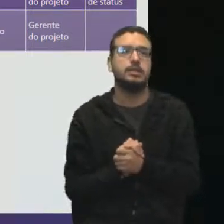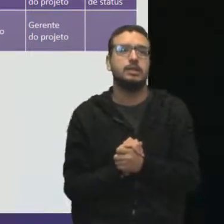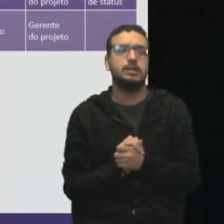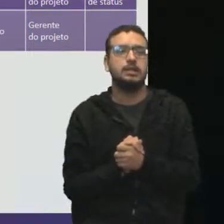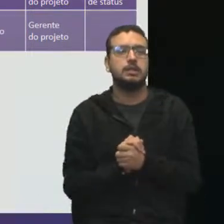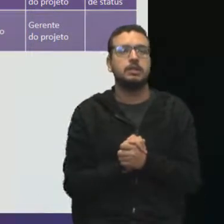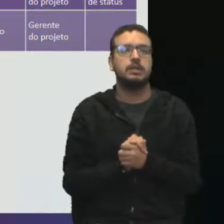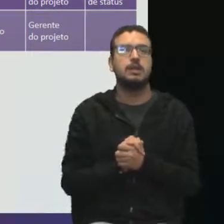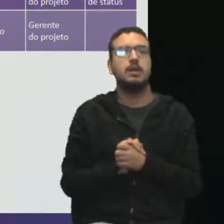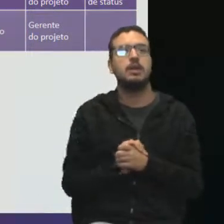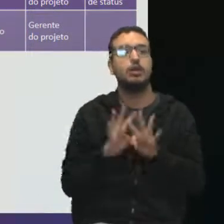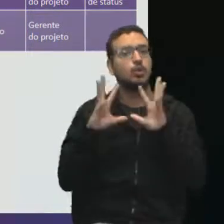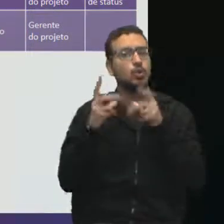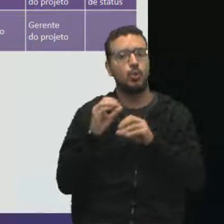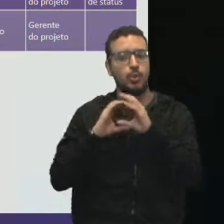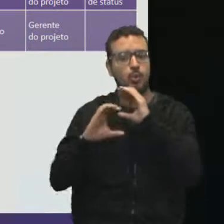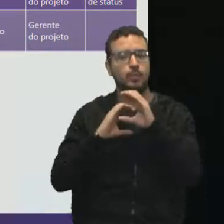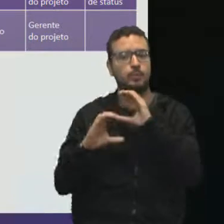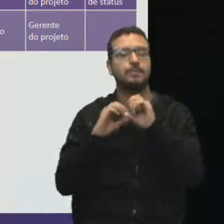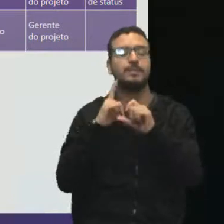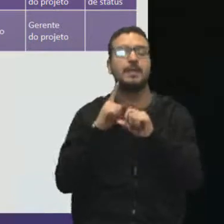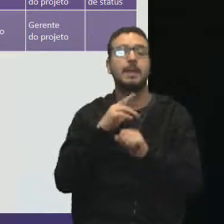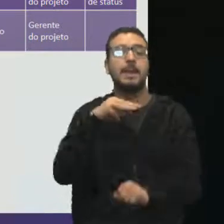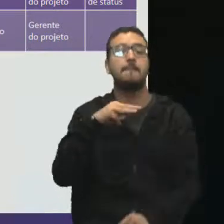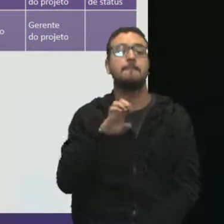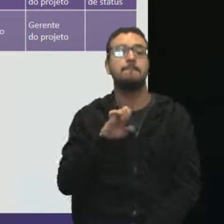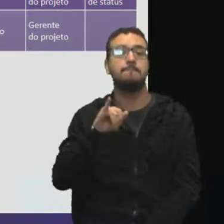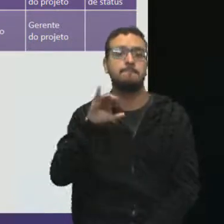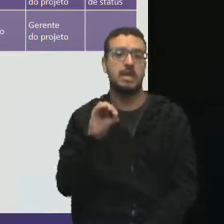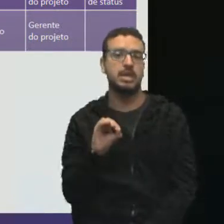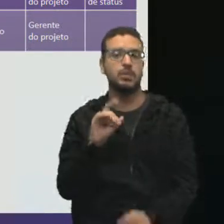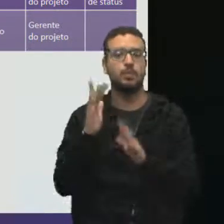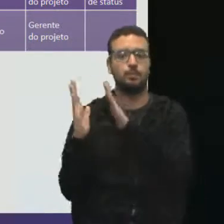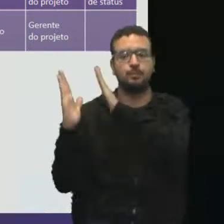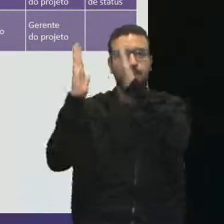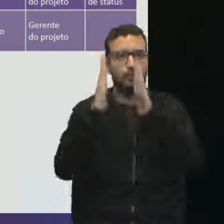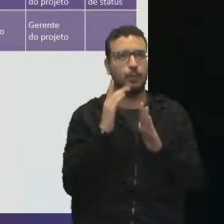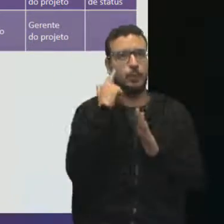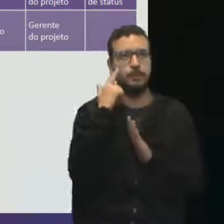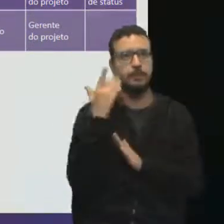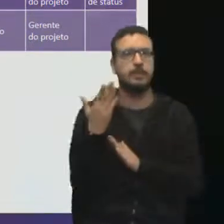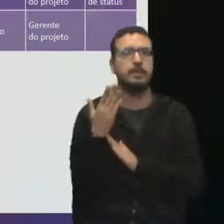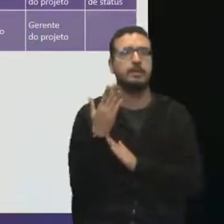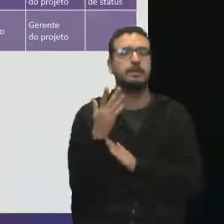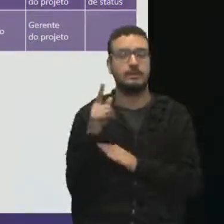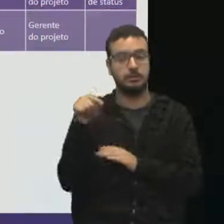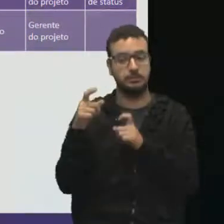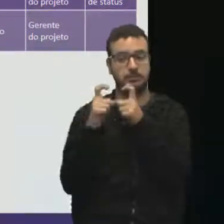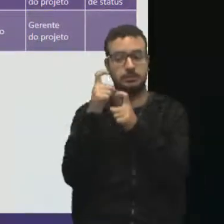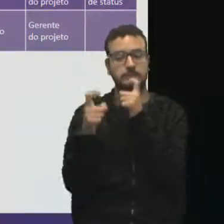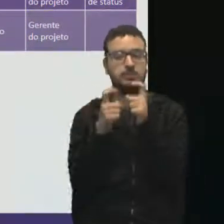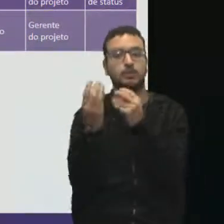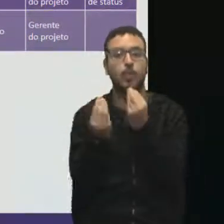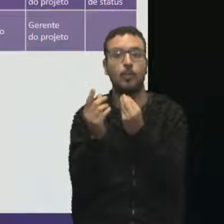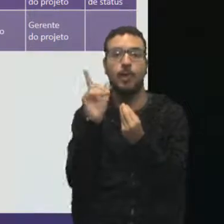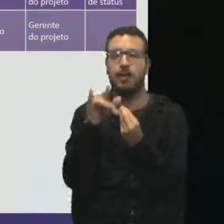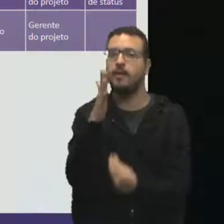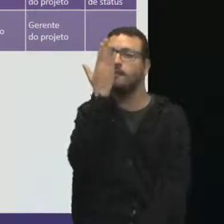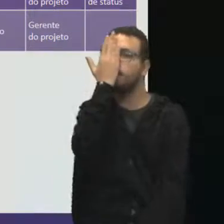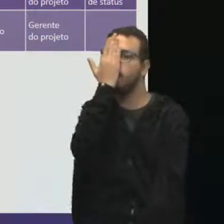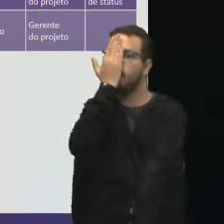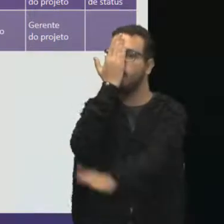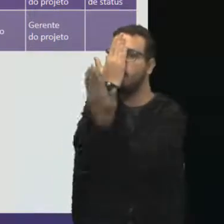Toda a comunicação tem que ter um meio, tá? O meio da comunicação. Essa nossa reunião vai ser face a face